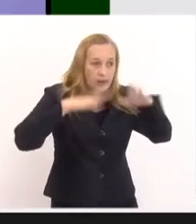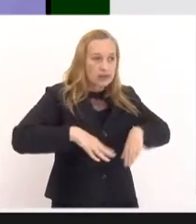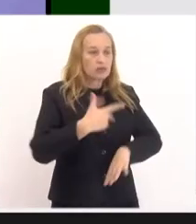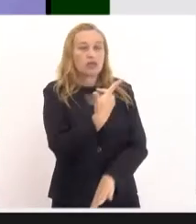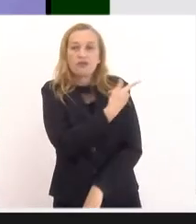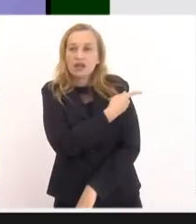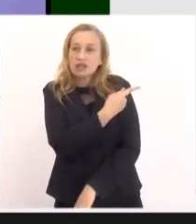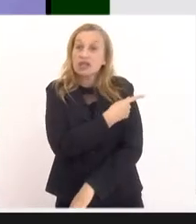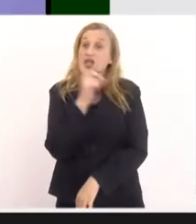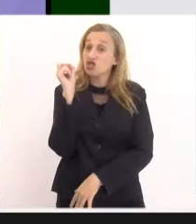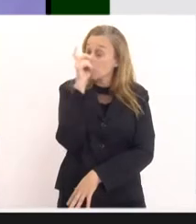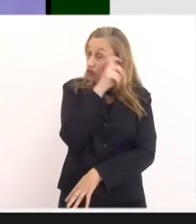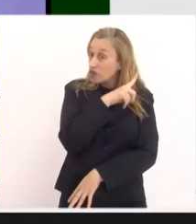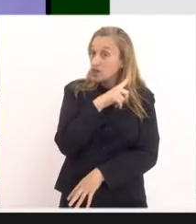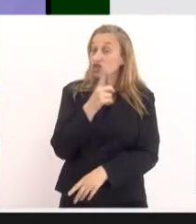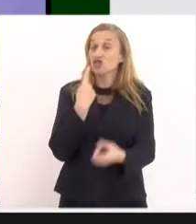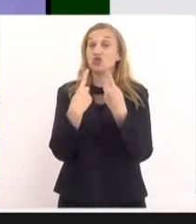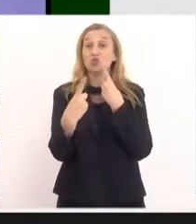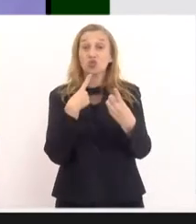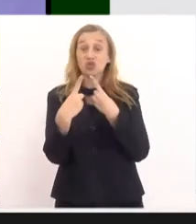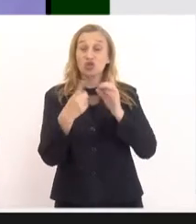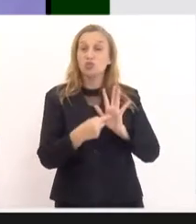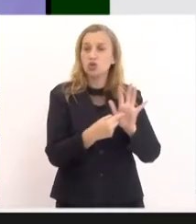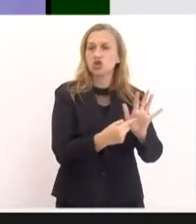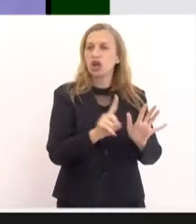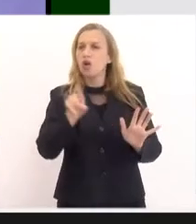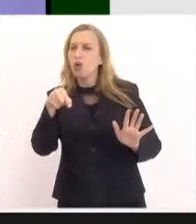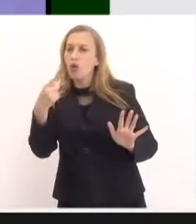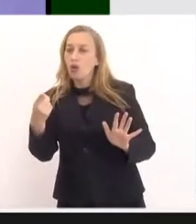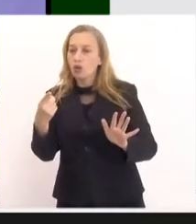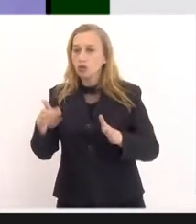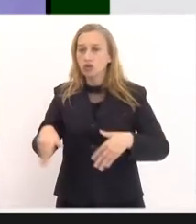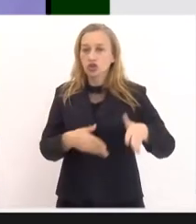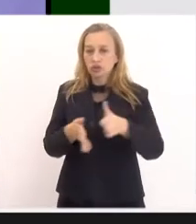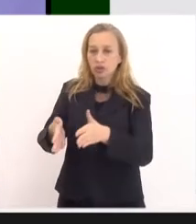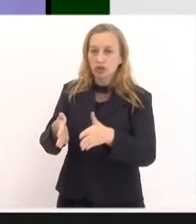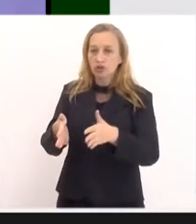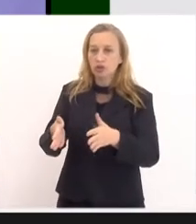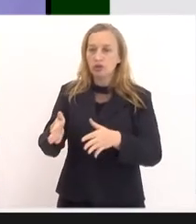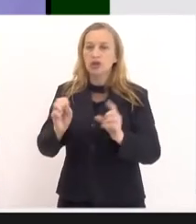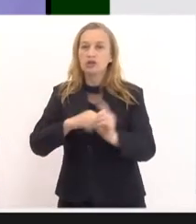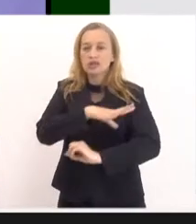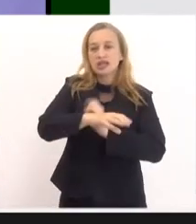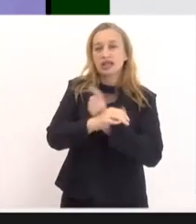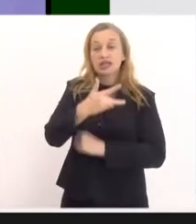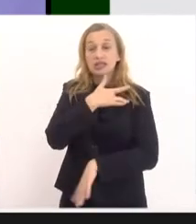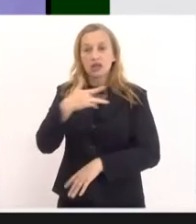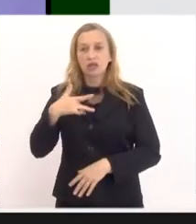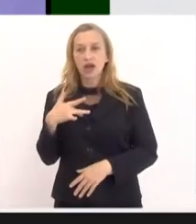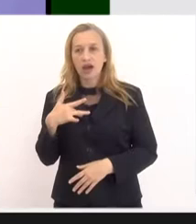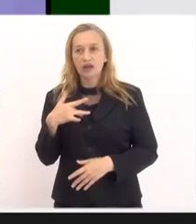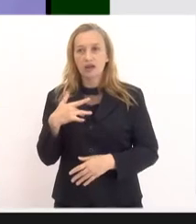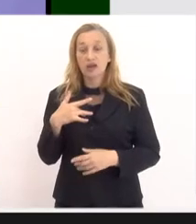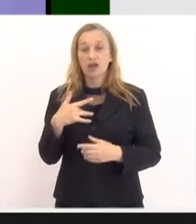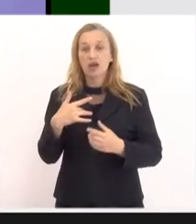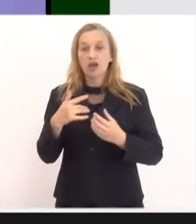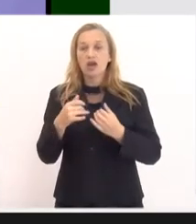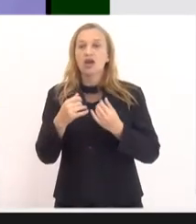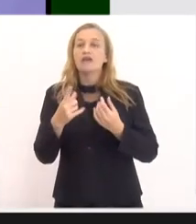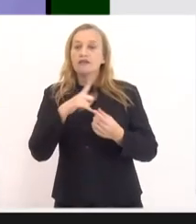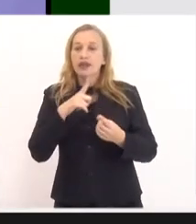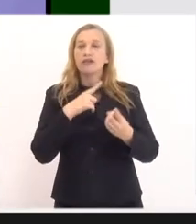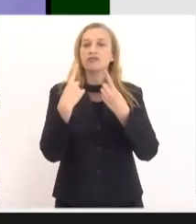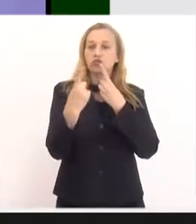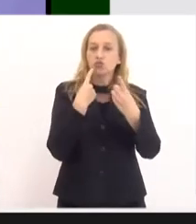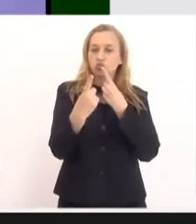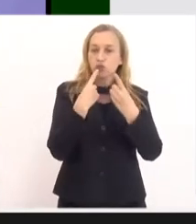e muito difícil a gente debater e mostrar outros aspectos. Uma sociedade saudável, ela promove o debate. Muito importante,